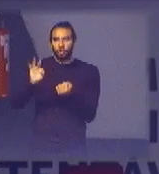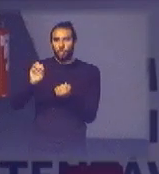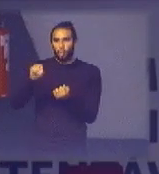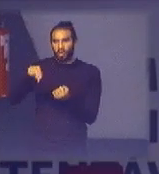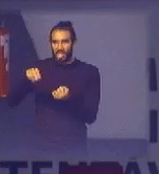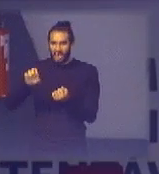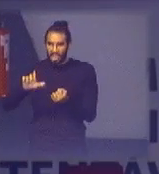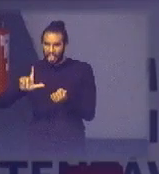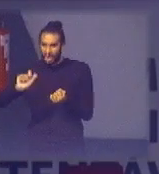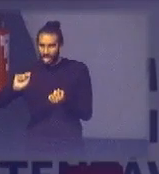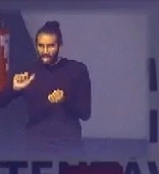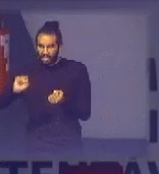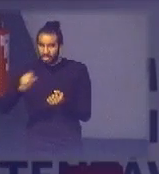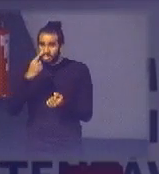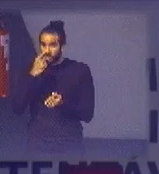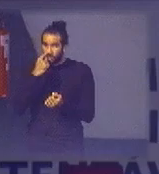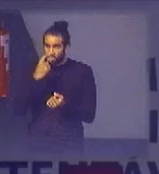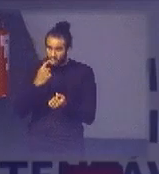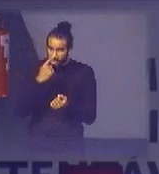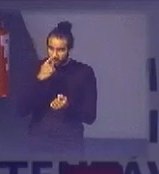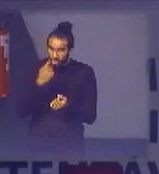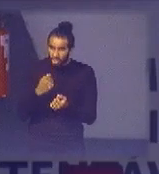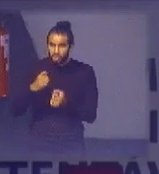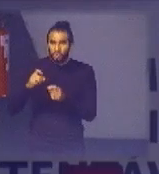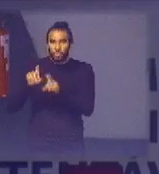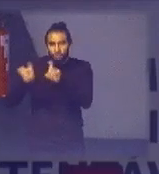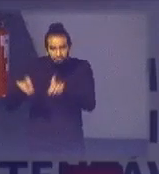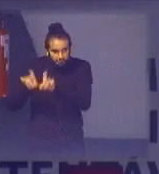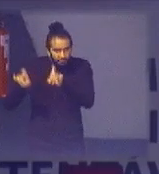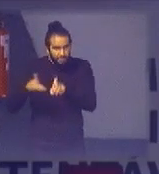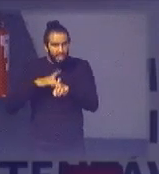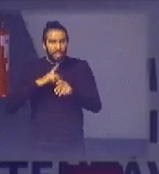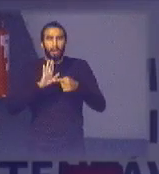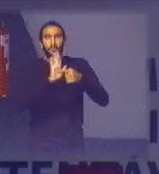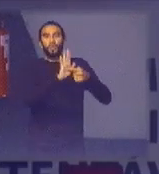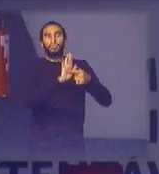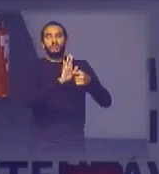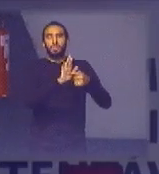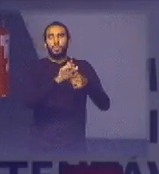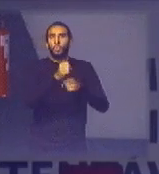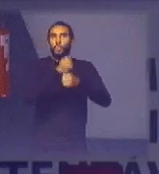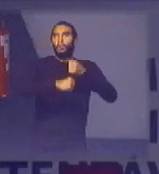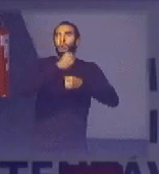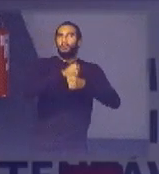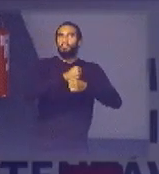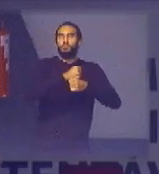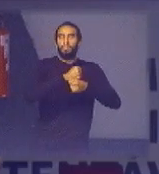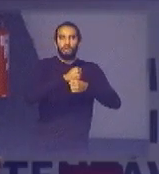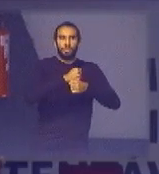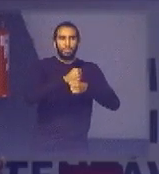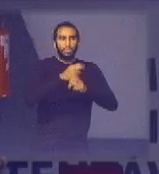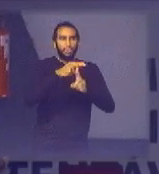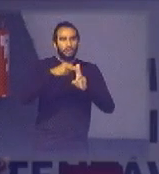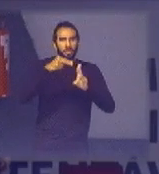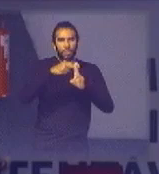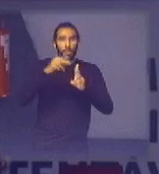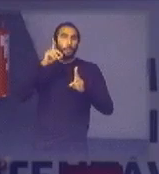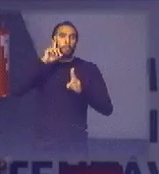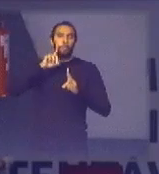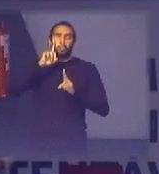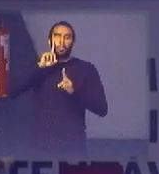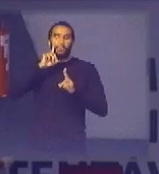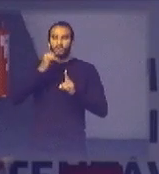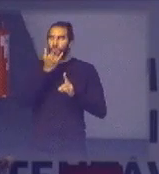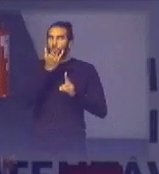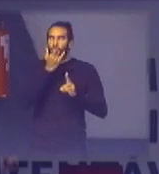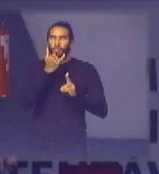esse é um dado recente publicado ano passado da Universidade das Nações Unidas fizeram